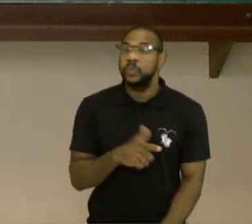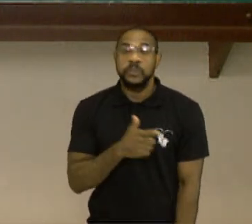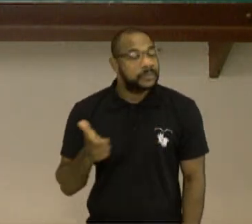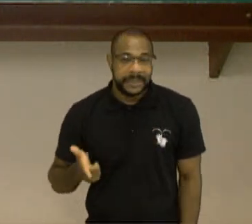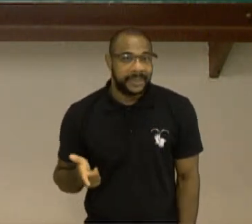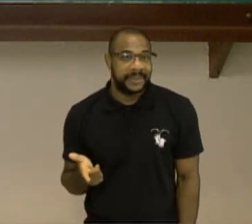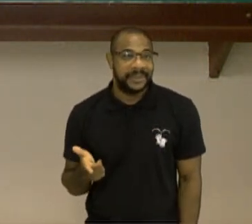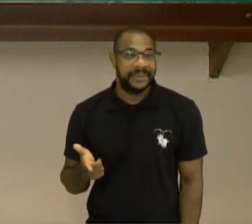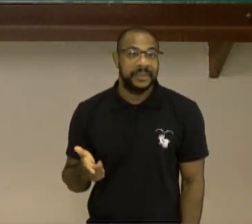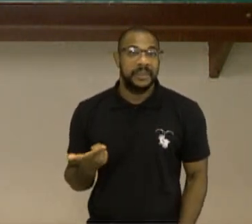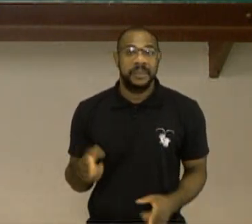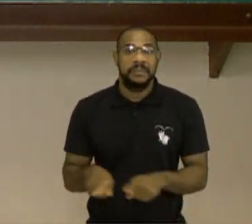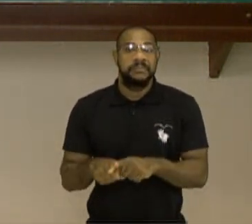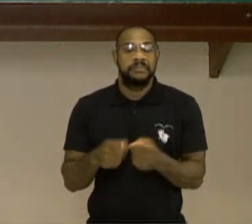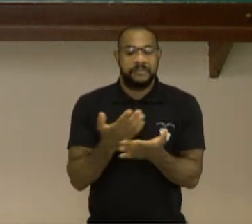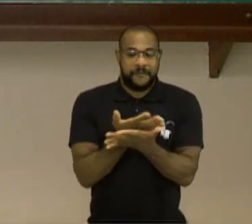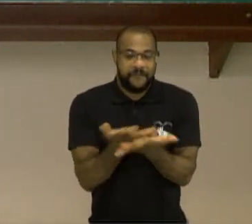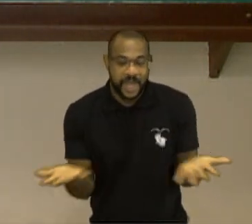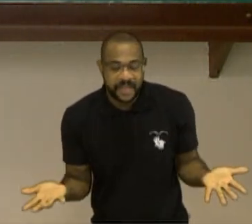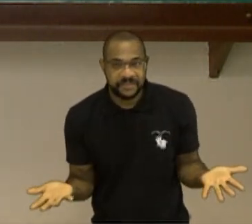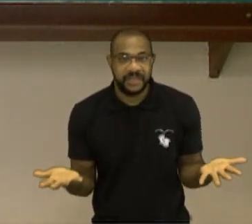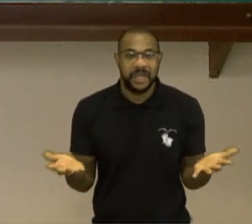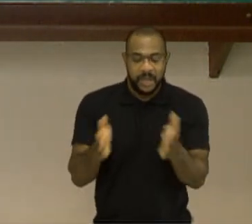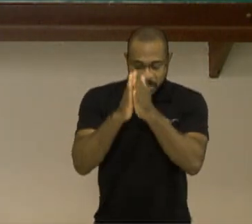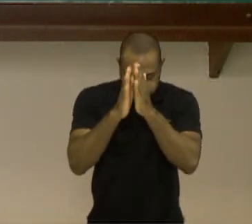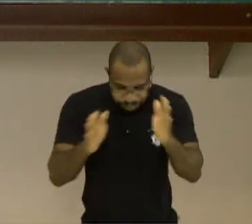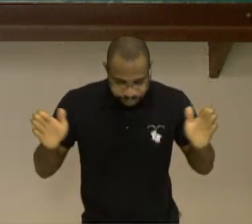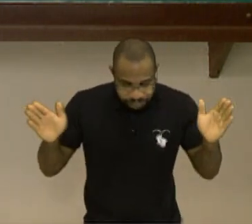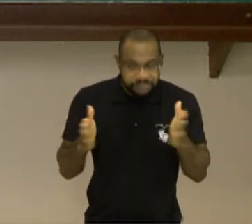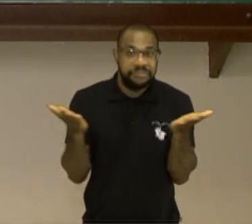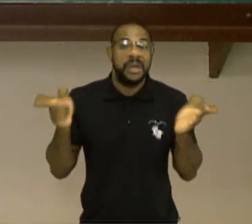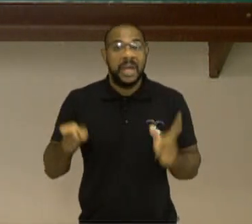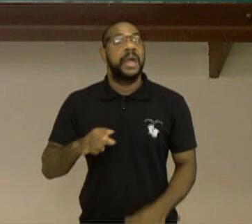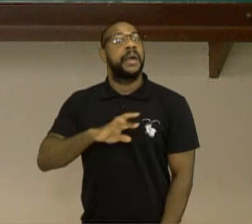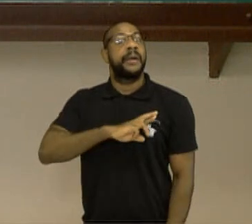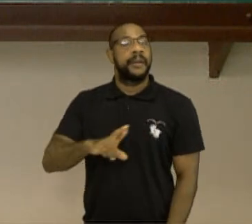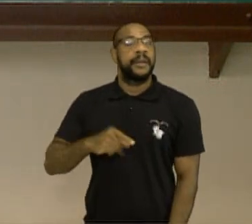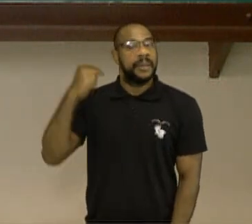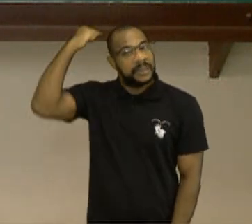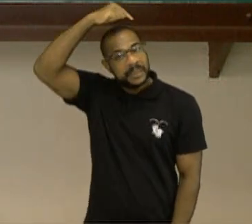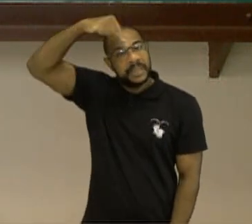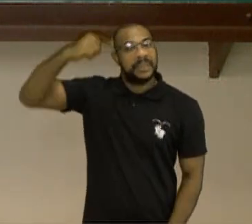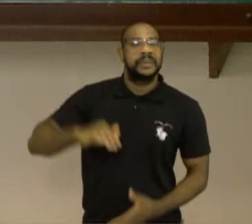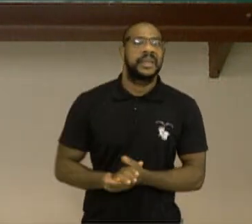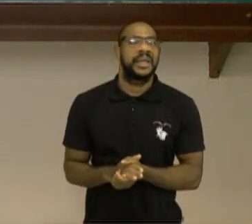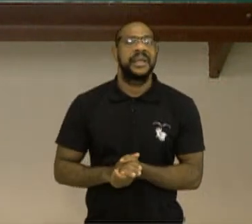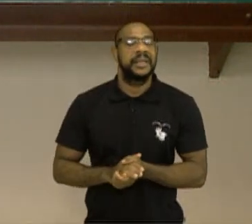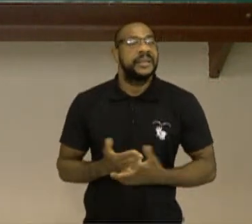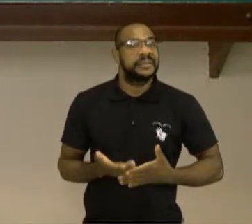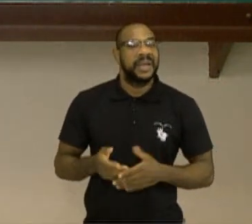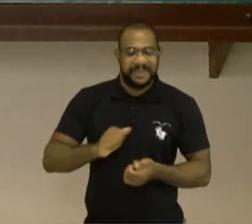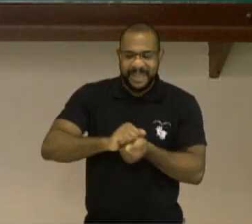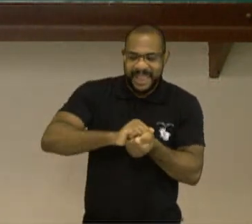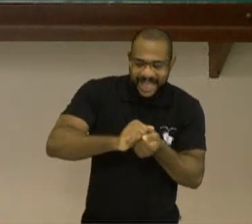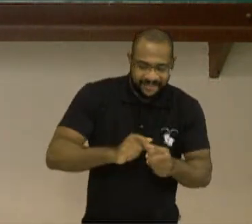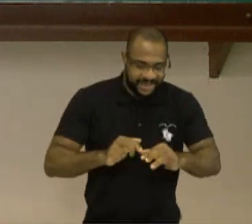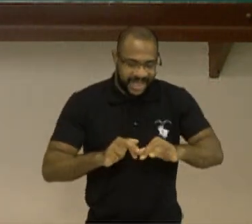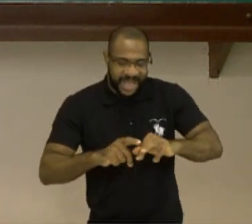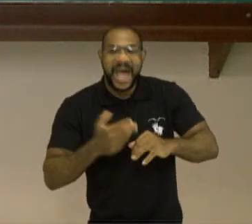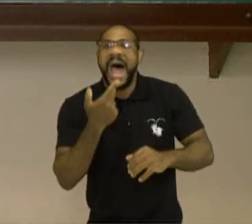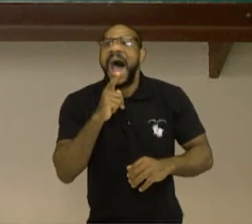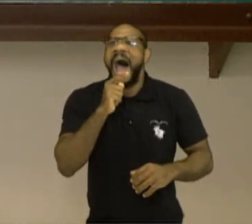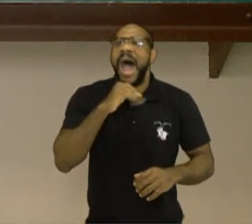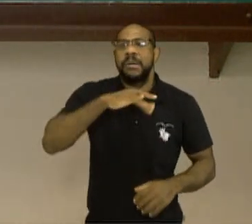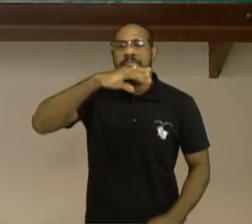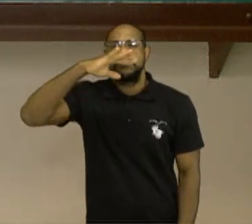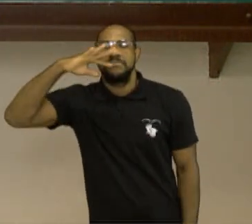Tanto a parte do ritual como a parte da festa são igualmente sagrados e as mães de santo lavam com água de cheiro e flores